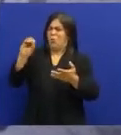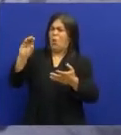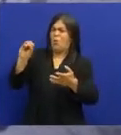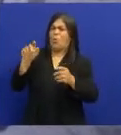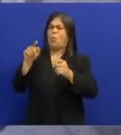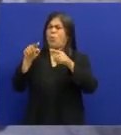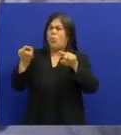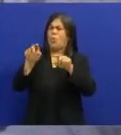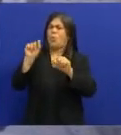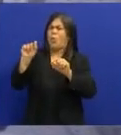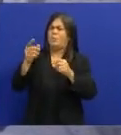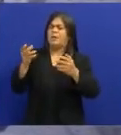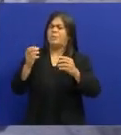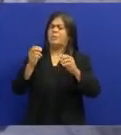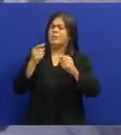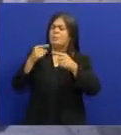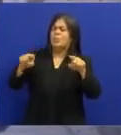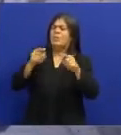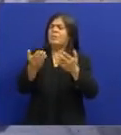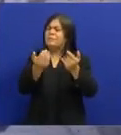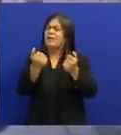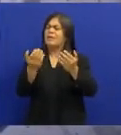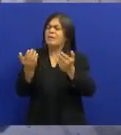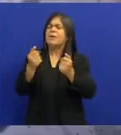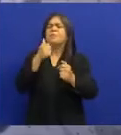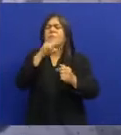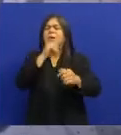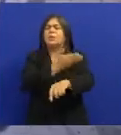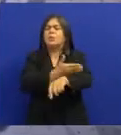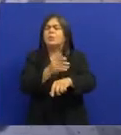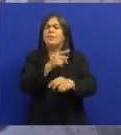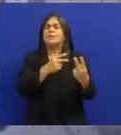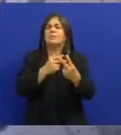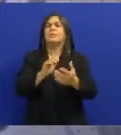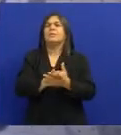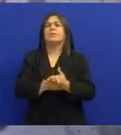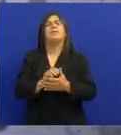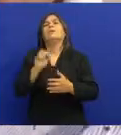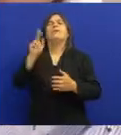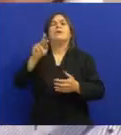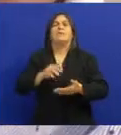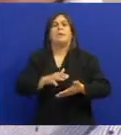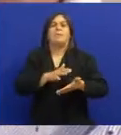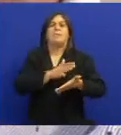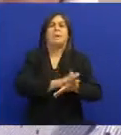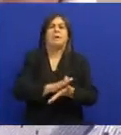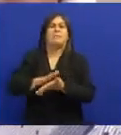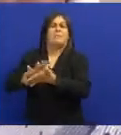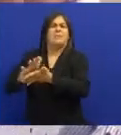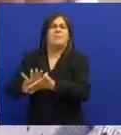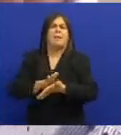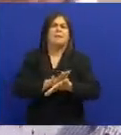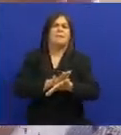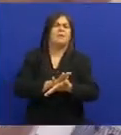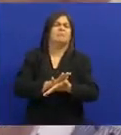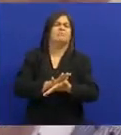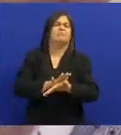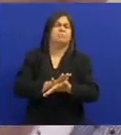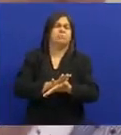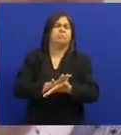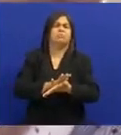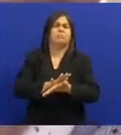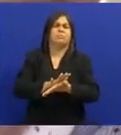carnaval Não vai dar certo Ele disse Vá por mim Eu estou com intuição Aqui e tal Não deu outra Quando ele tocou Sebastiana